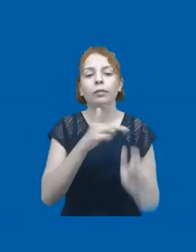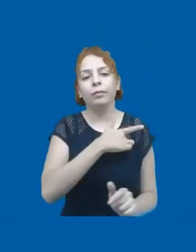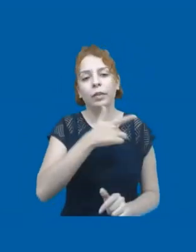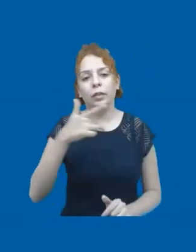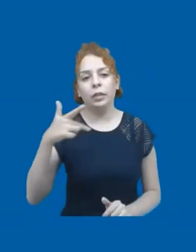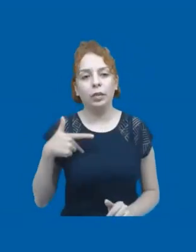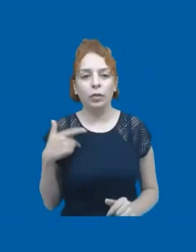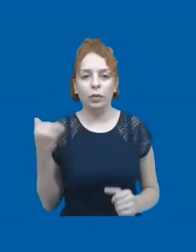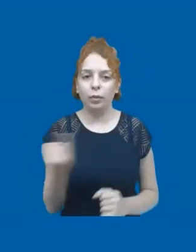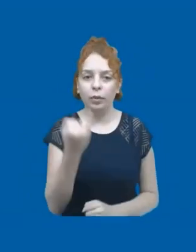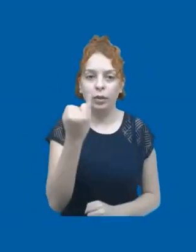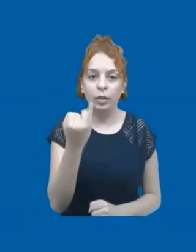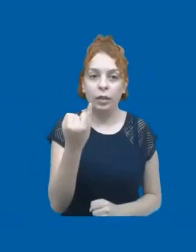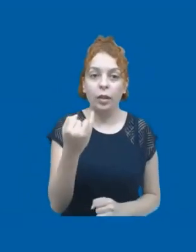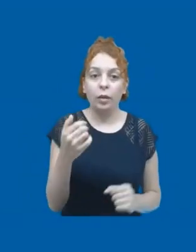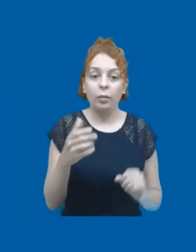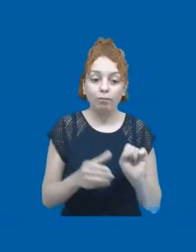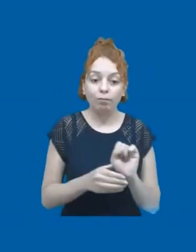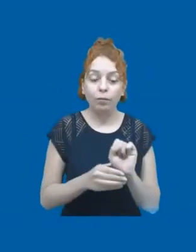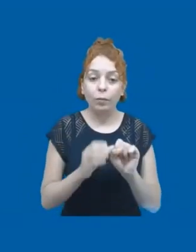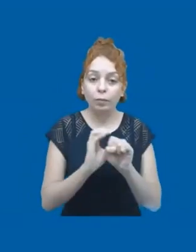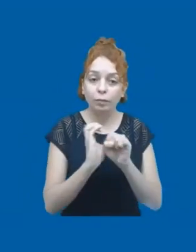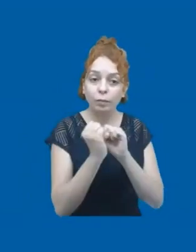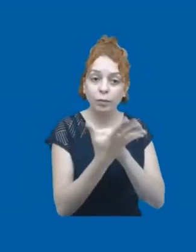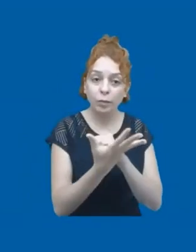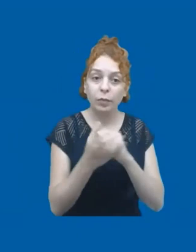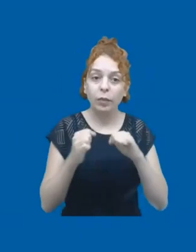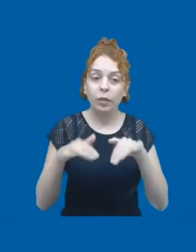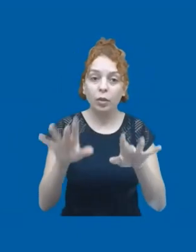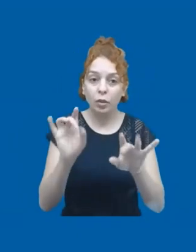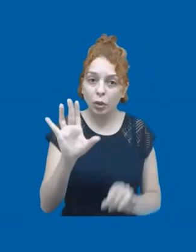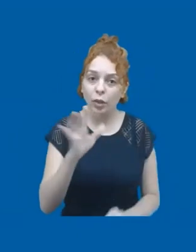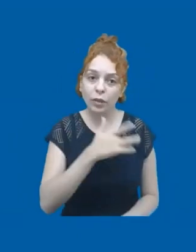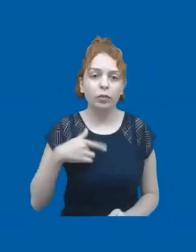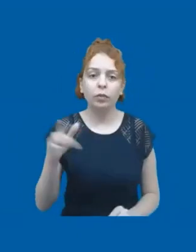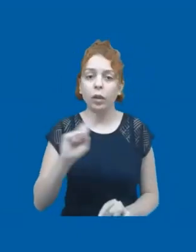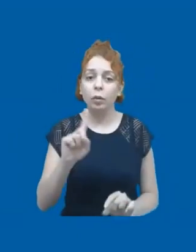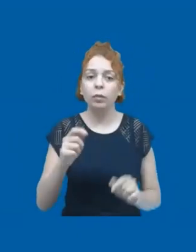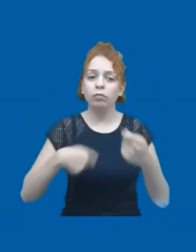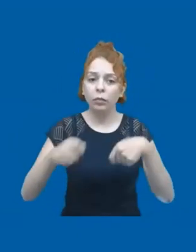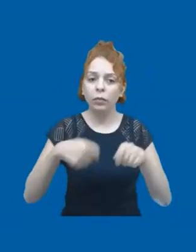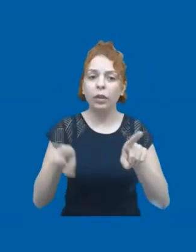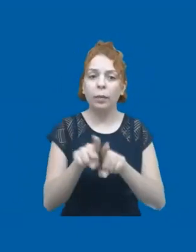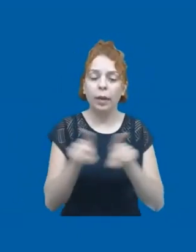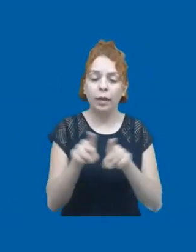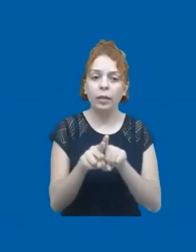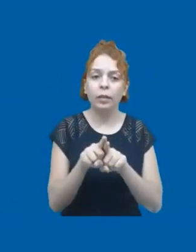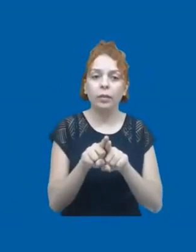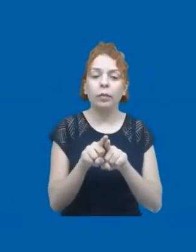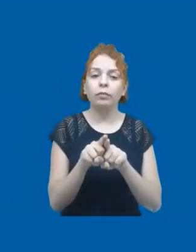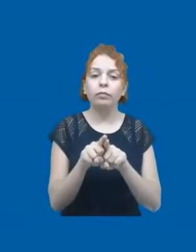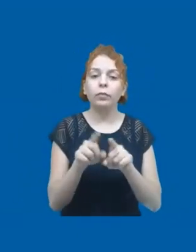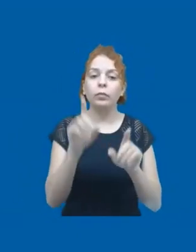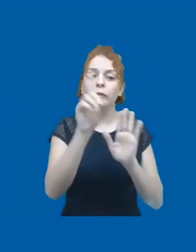Essa crise global não foi só sanitária, mas também econômica. É uma crise dos direitos humanos.